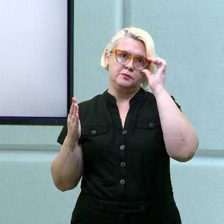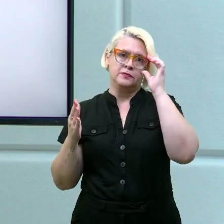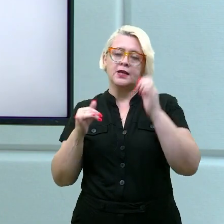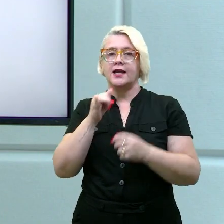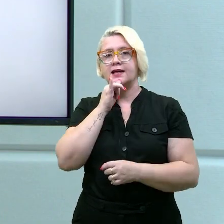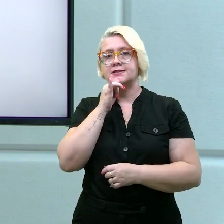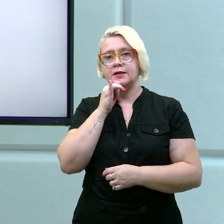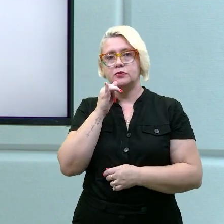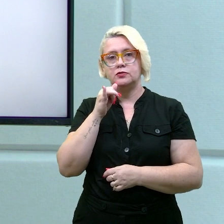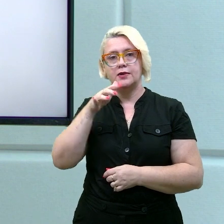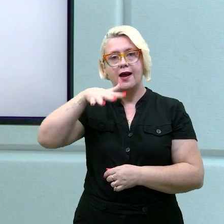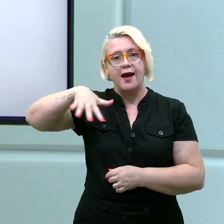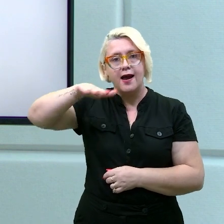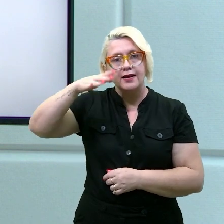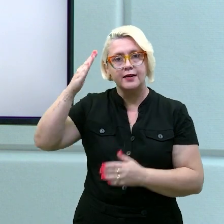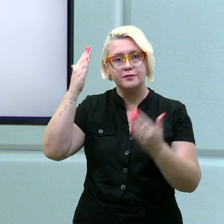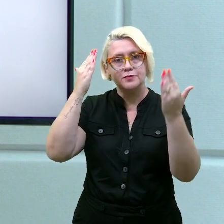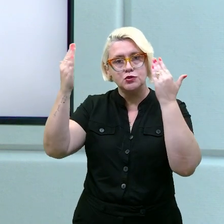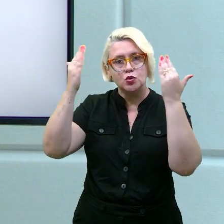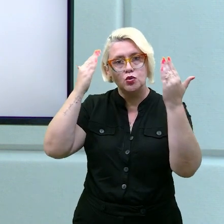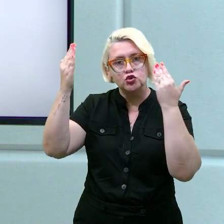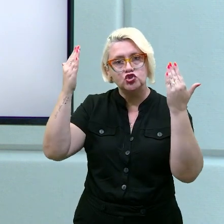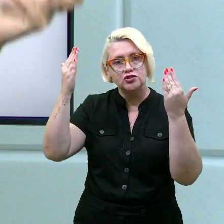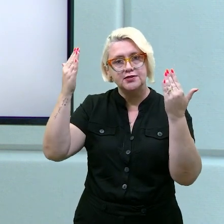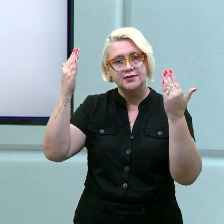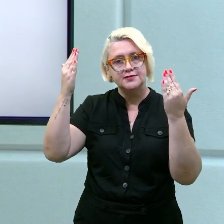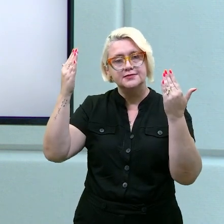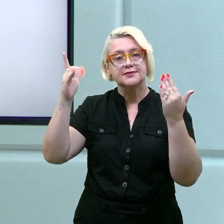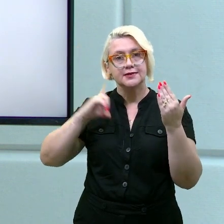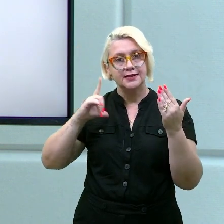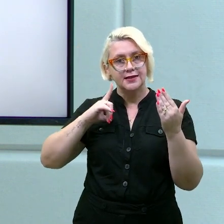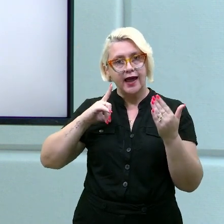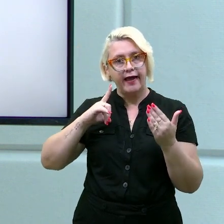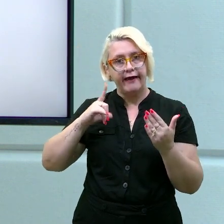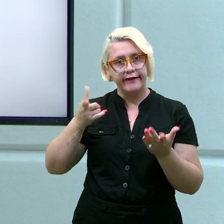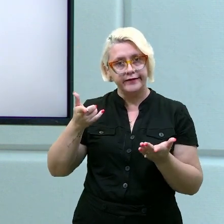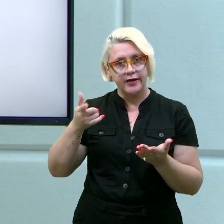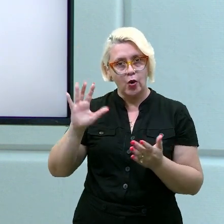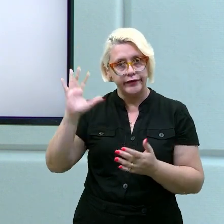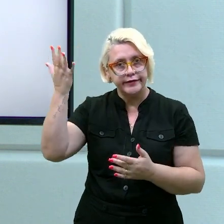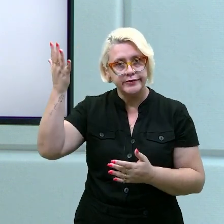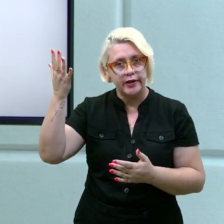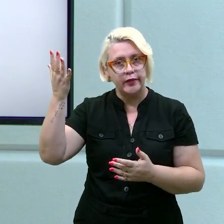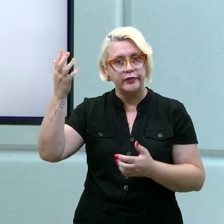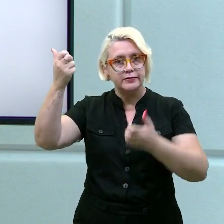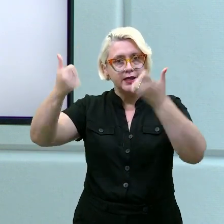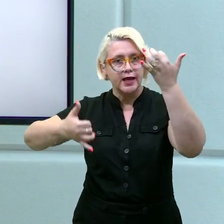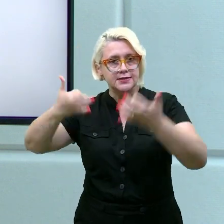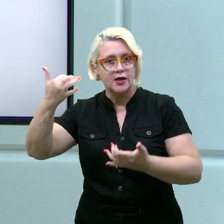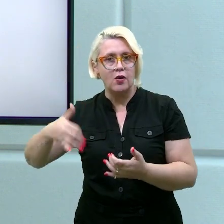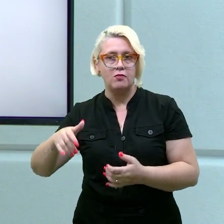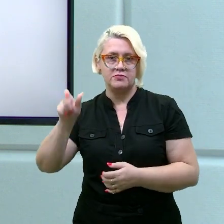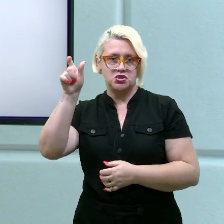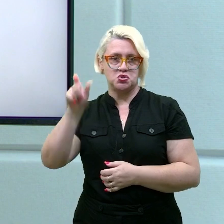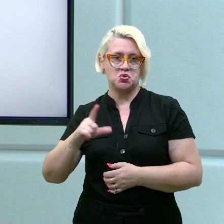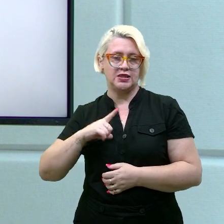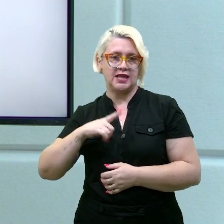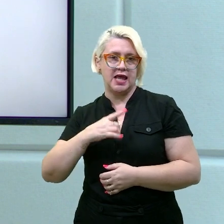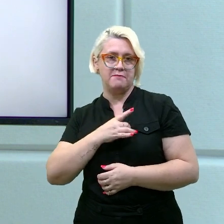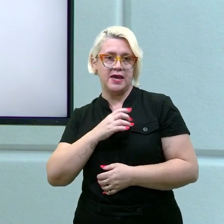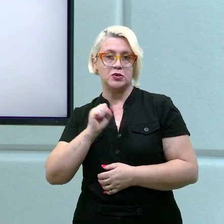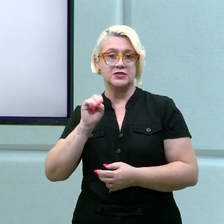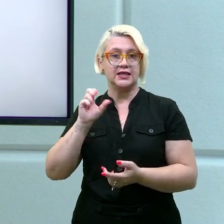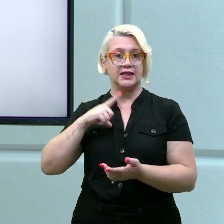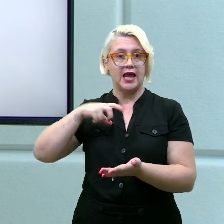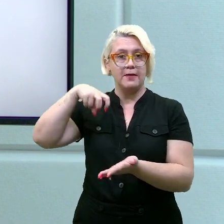por exemplo, da psicologia. Você tem algum conhecimento da psicologia que explique isso, que as pessoas só têm medo quando elas são